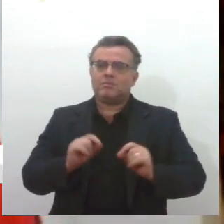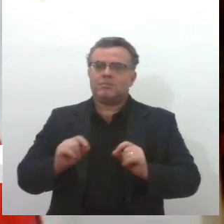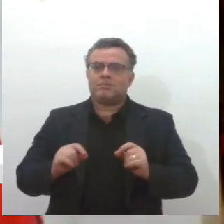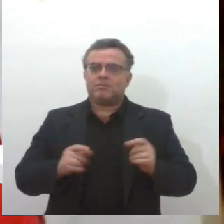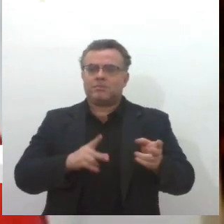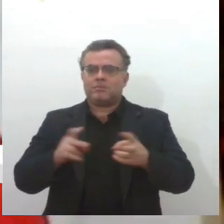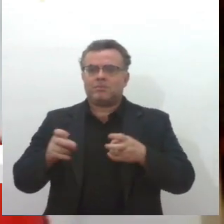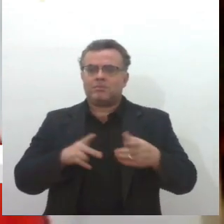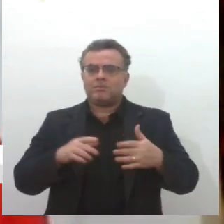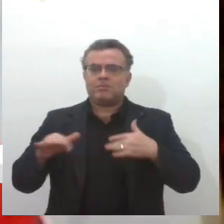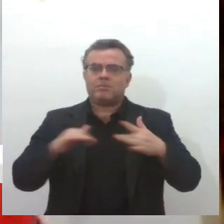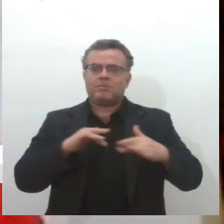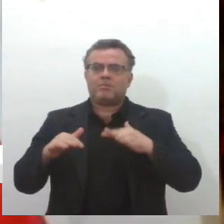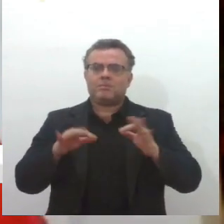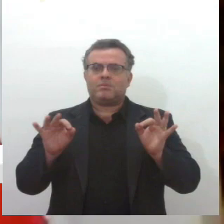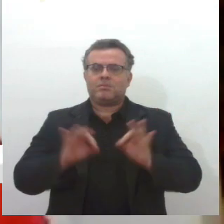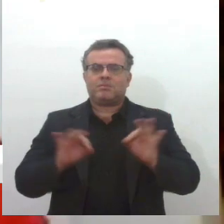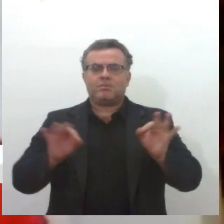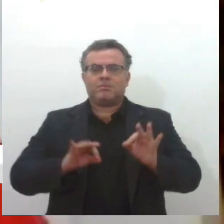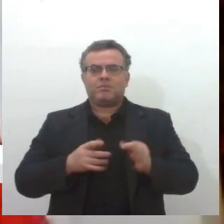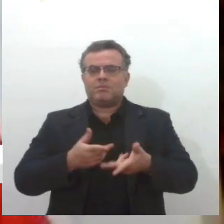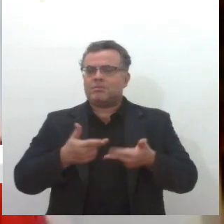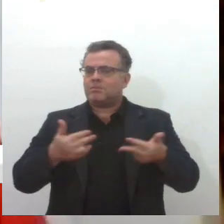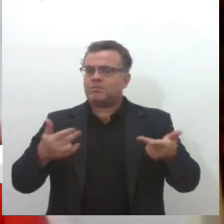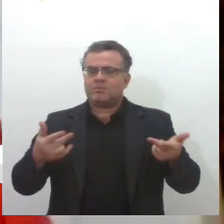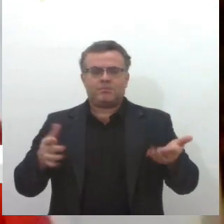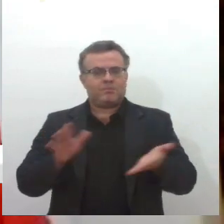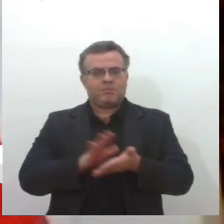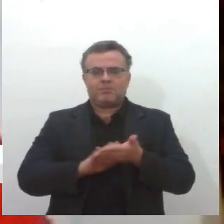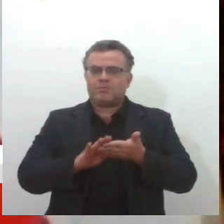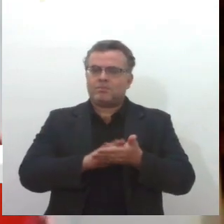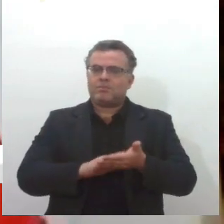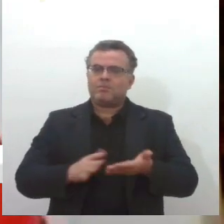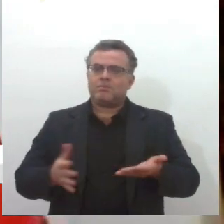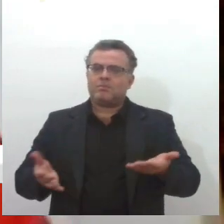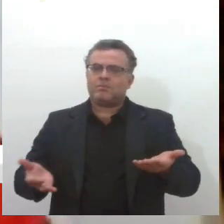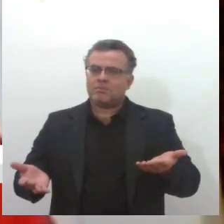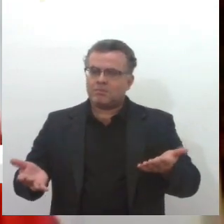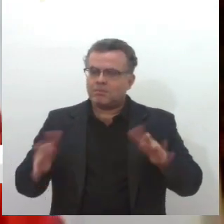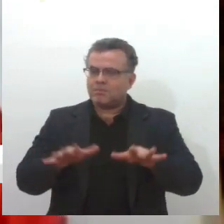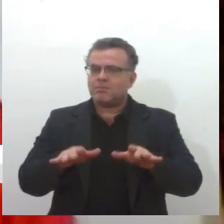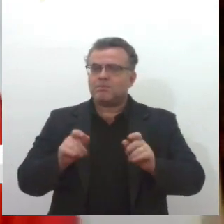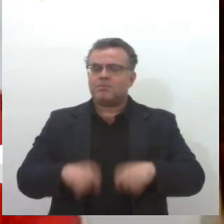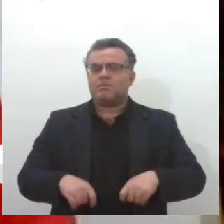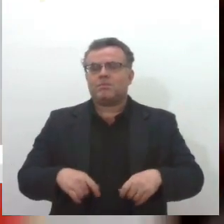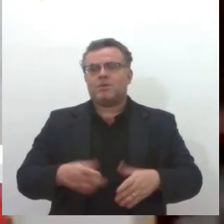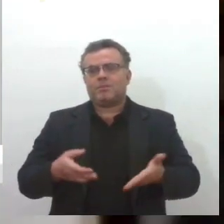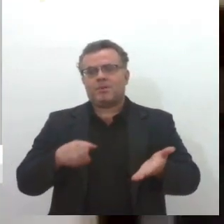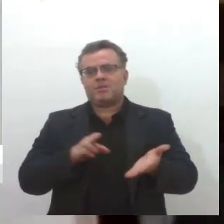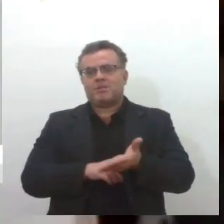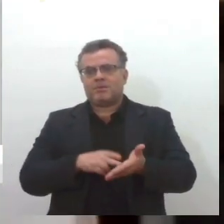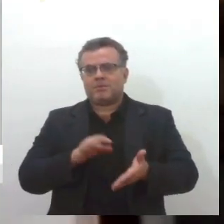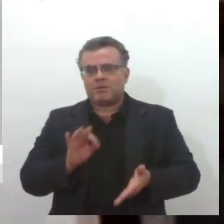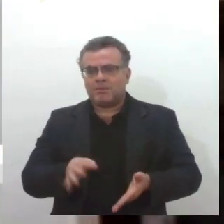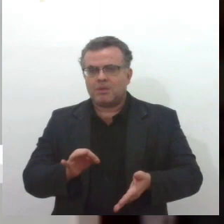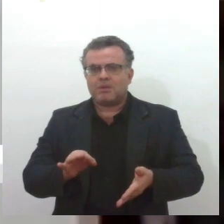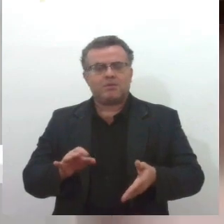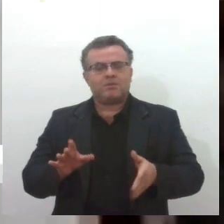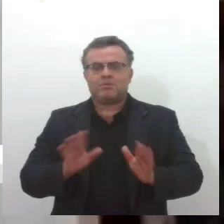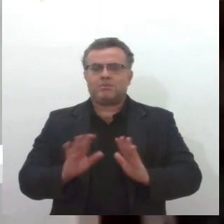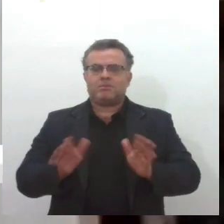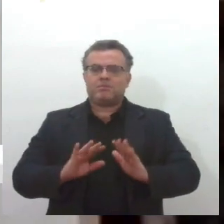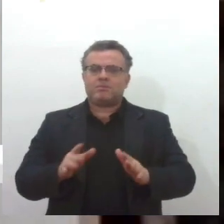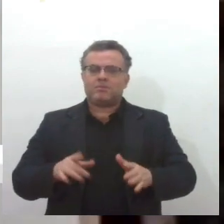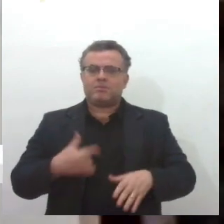movimento institucional, alguma coisa nesse sentido de exclusão, a gente não pode afirmar isso, entendeu? mas observando o histórico dos